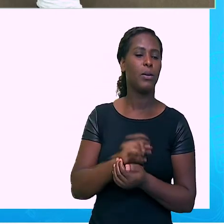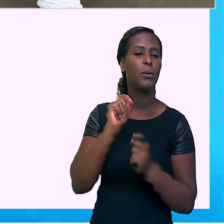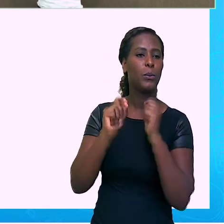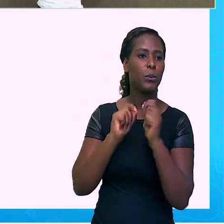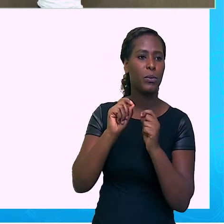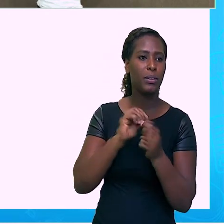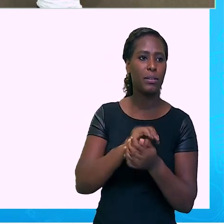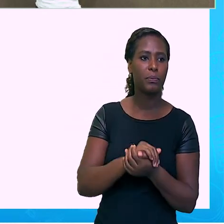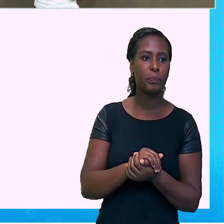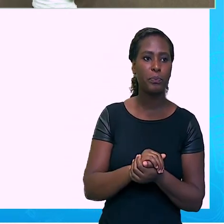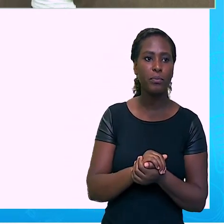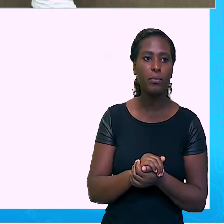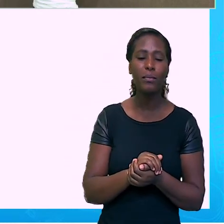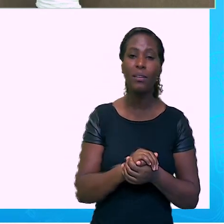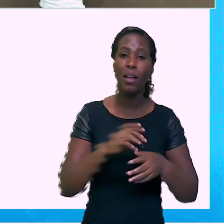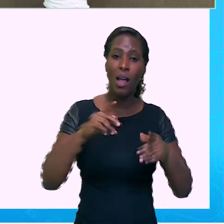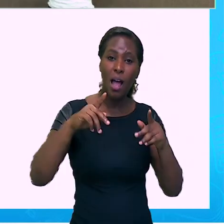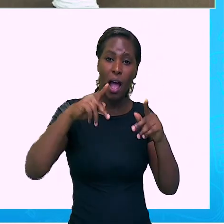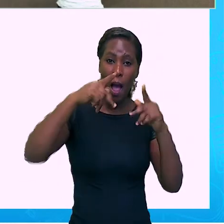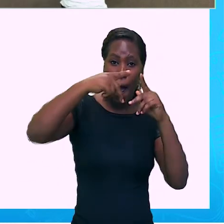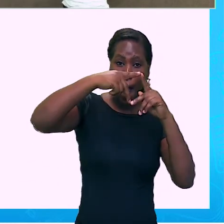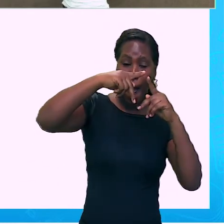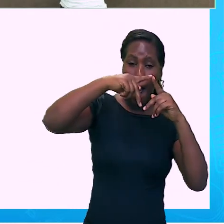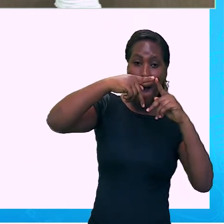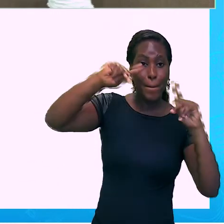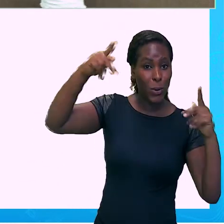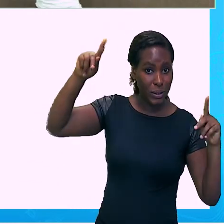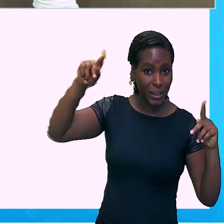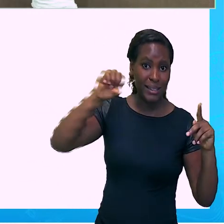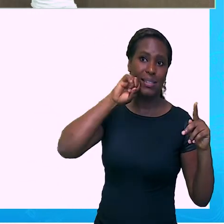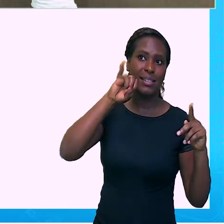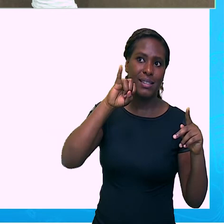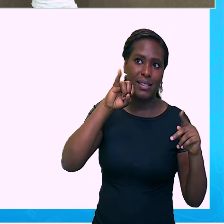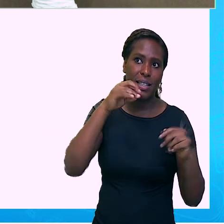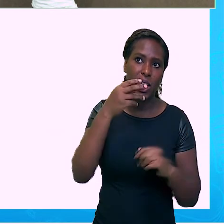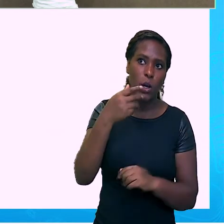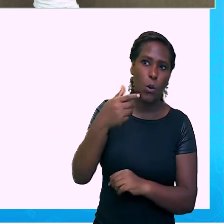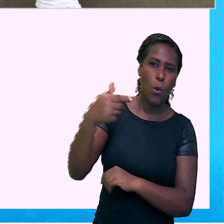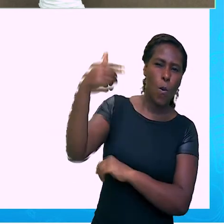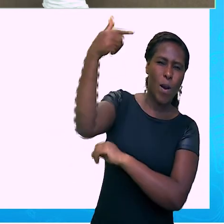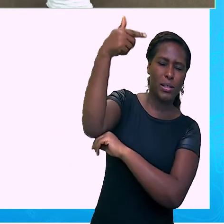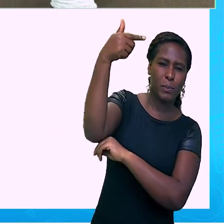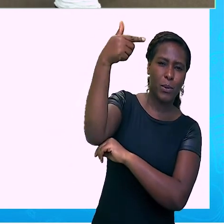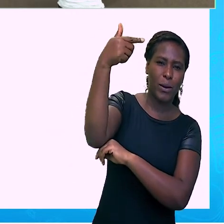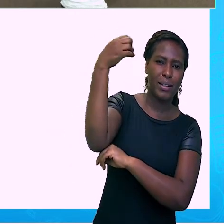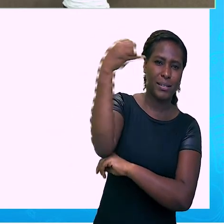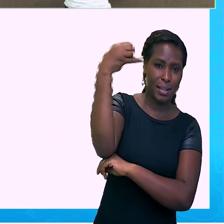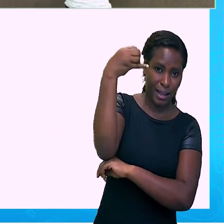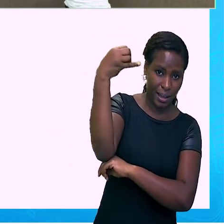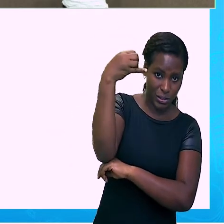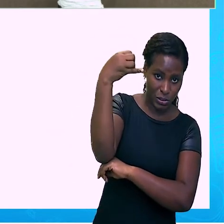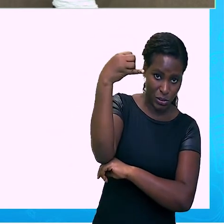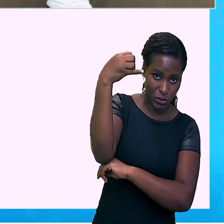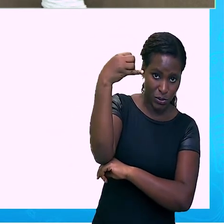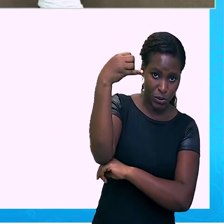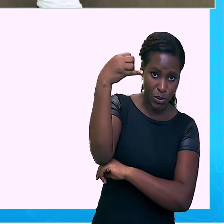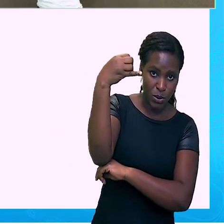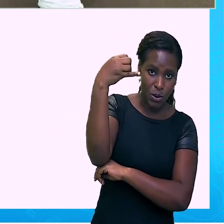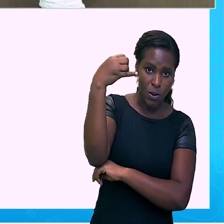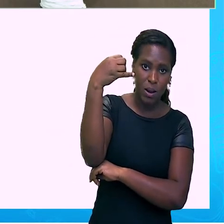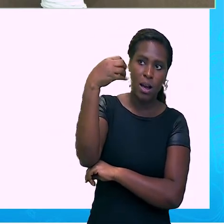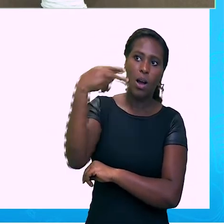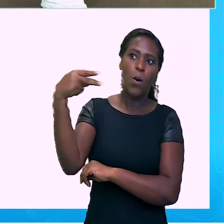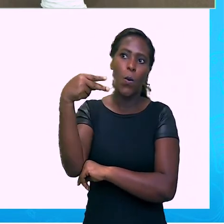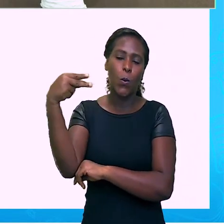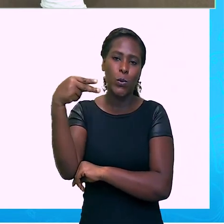cujo numerador é um e o denominador é a potência inicial mais o expoente que terá o